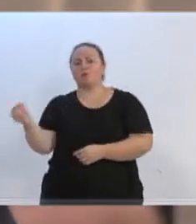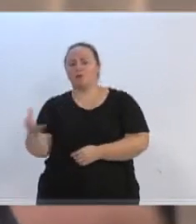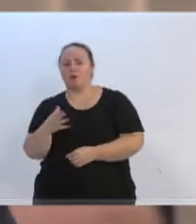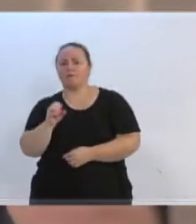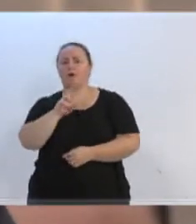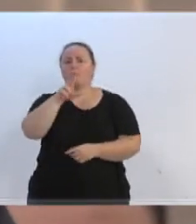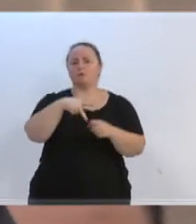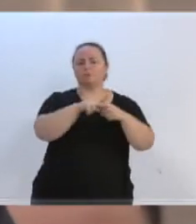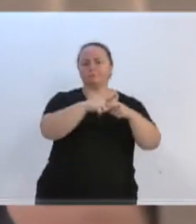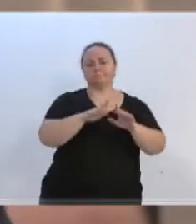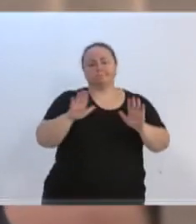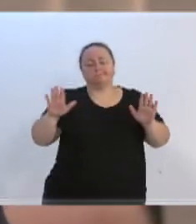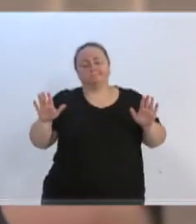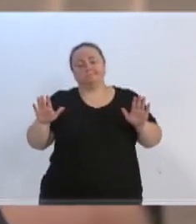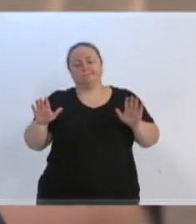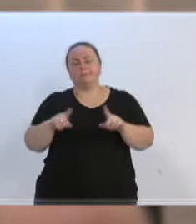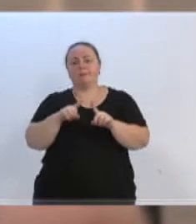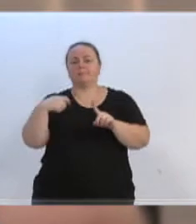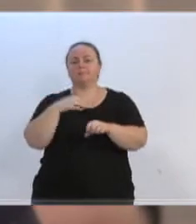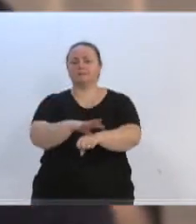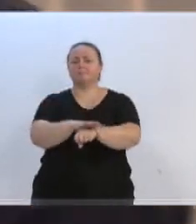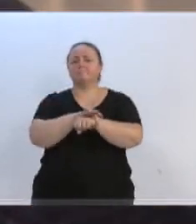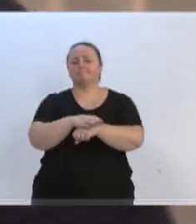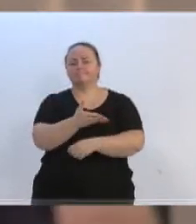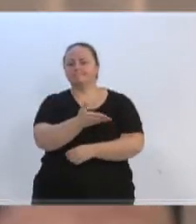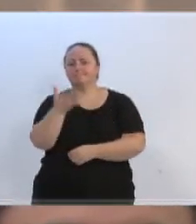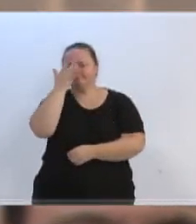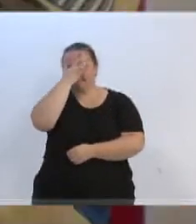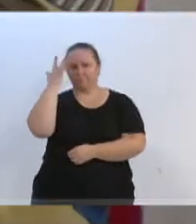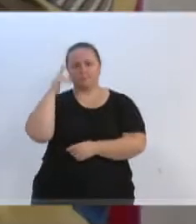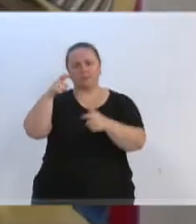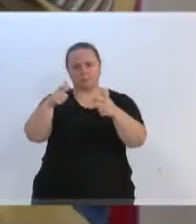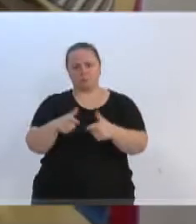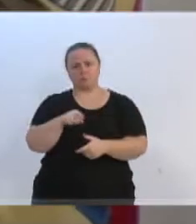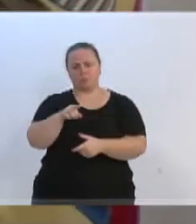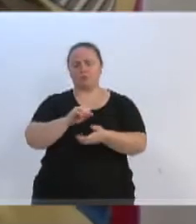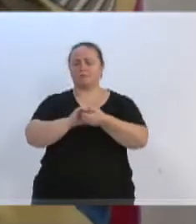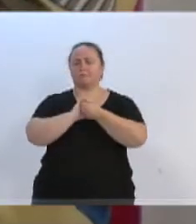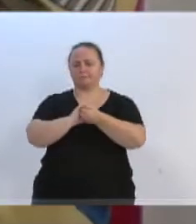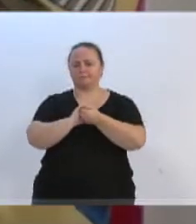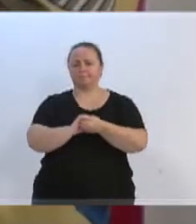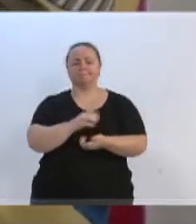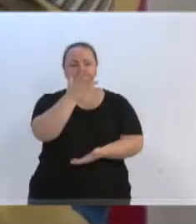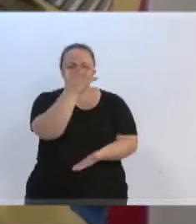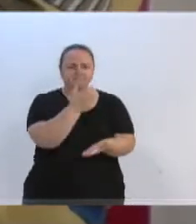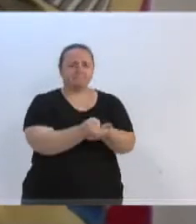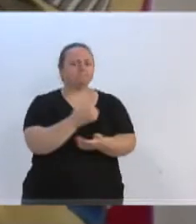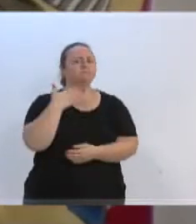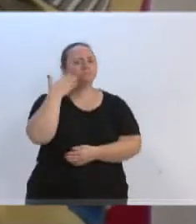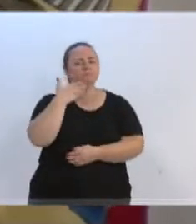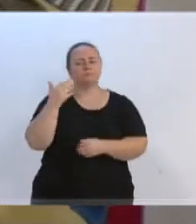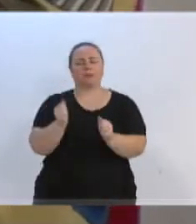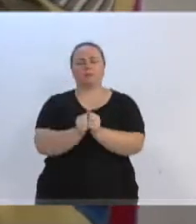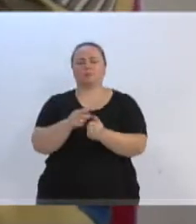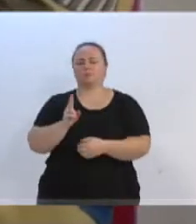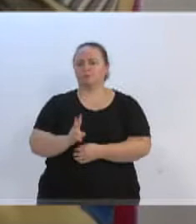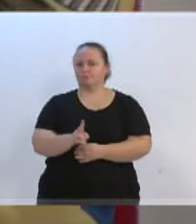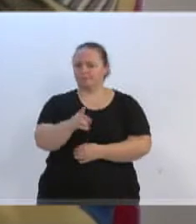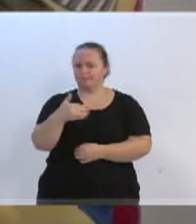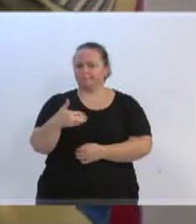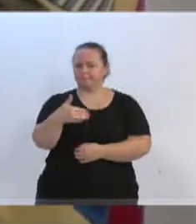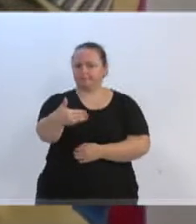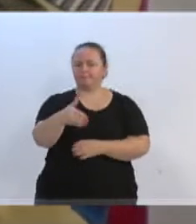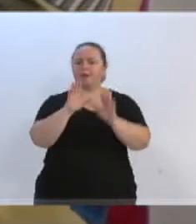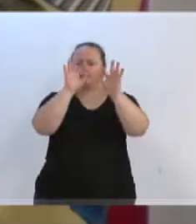restabelecida a condição e a segurança naquele local. Parabéns. Obrigado, vereador Adriano. Incluo a sua fala ao meu pronunciamento. Dando sequência aqui, até para